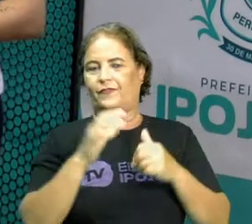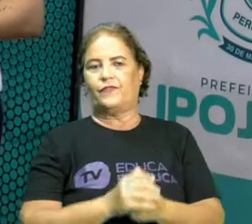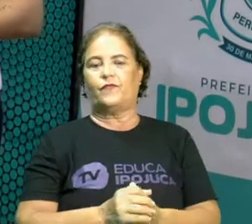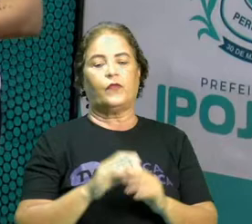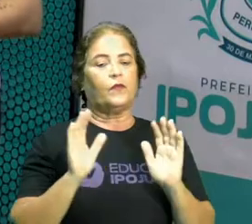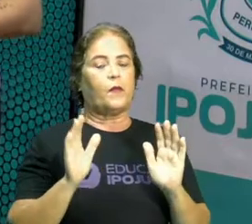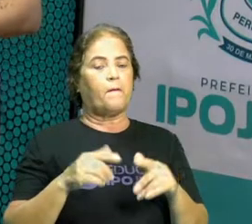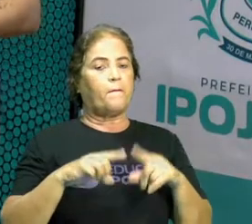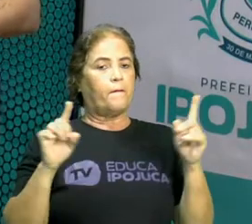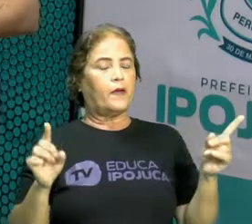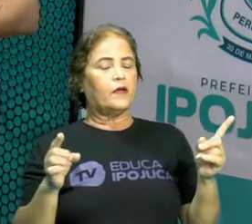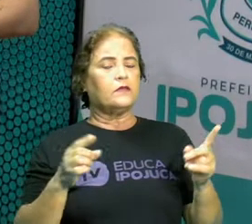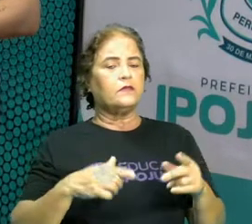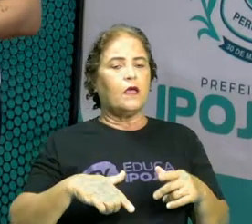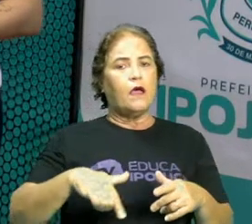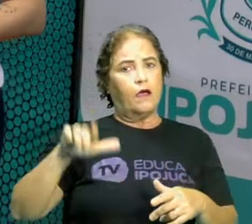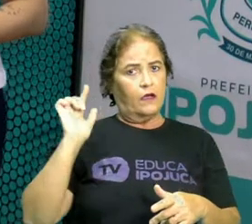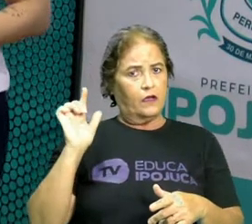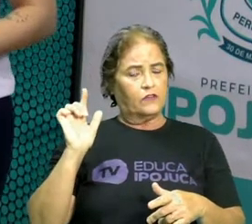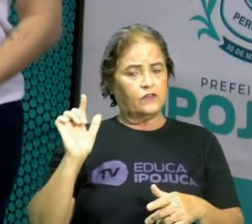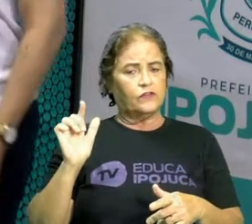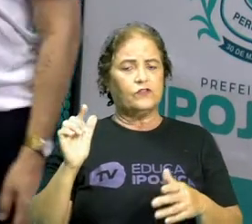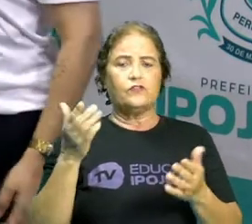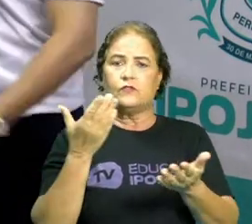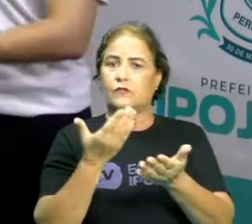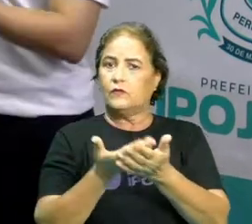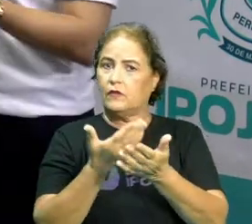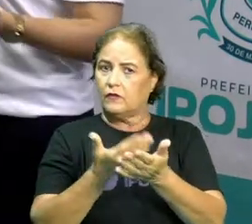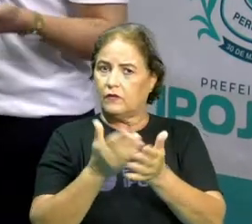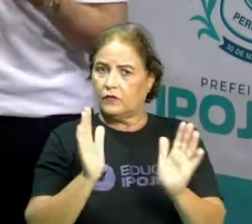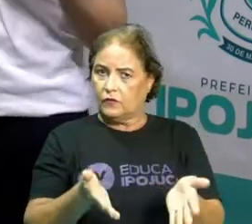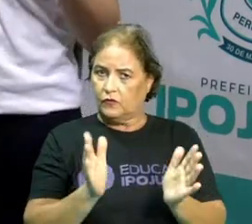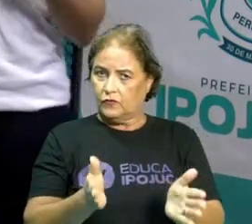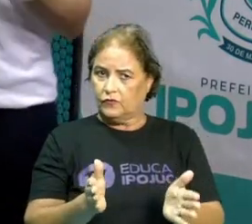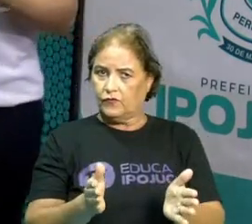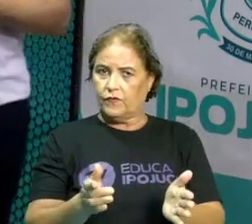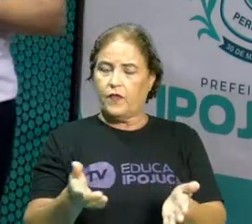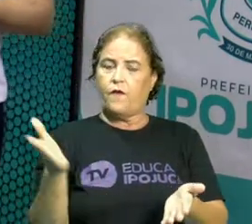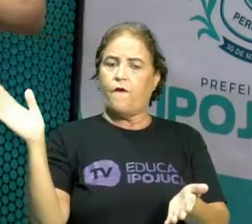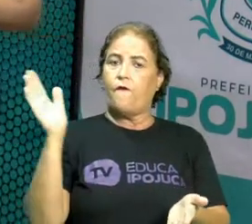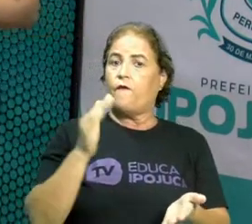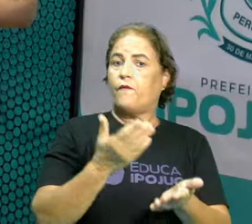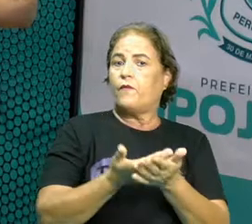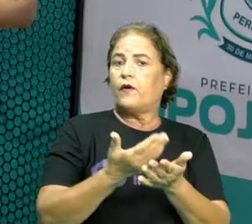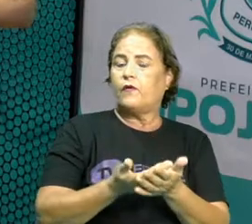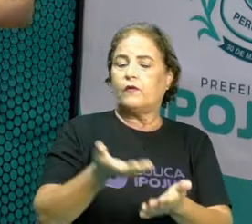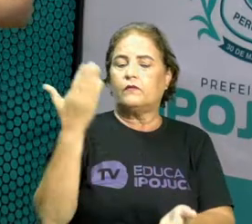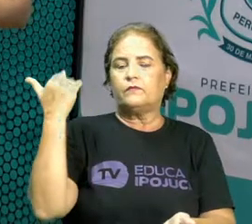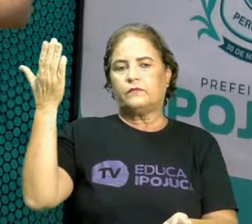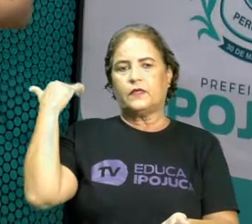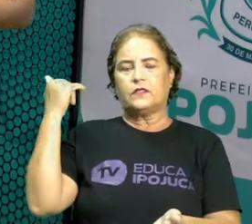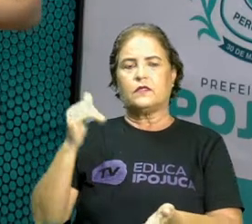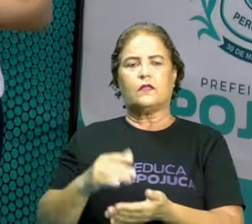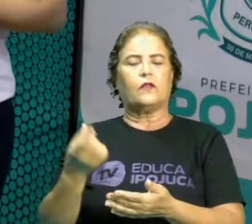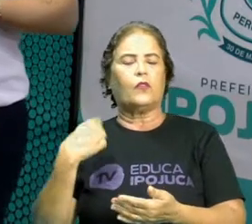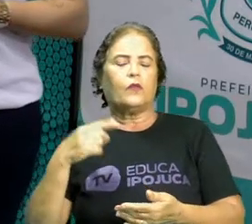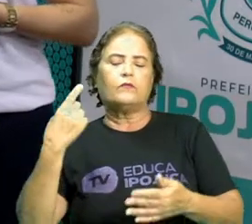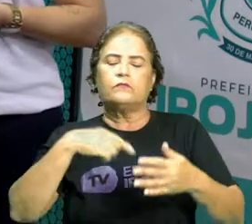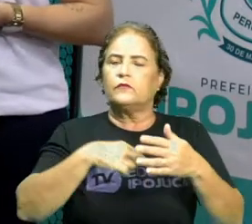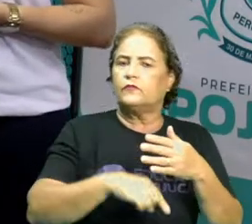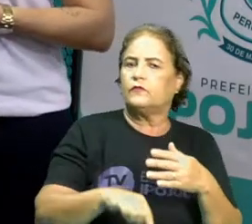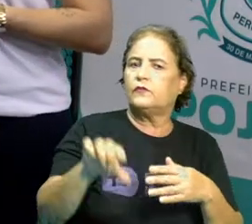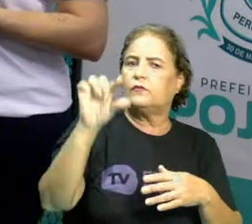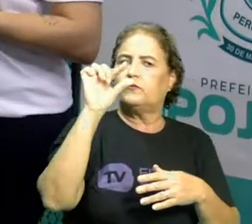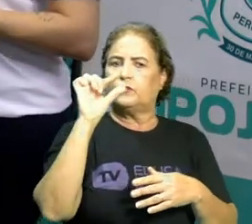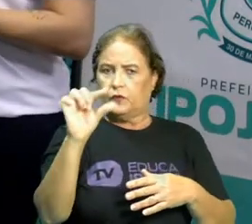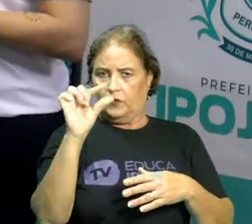o tema da nossa aula de hoje, vamos ver o que a gente viu na aula passada. Na aula passada, nós aprofundamos um pouquinho os nossos conhecimentos